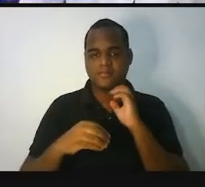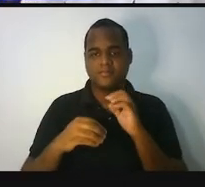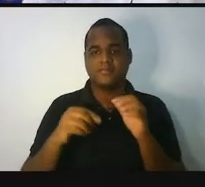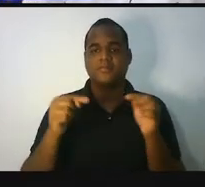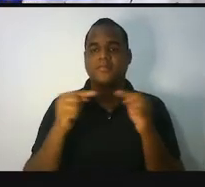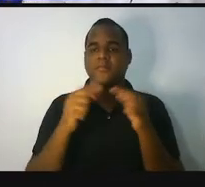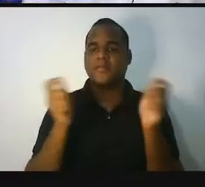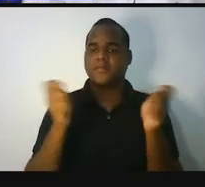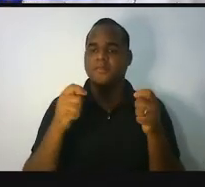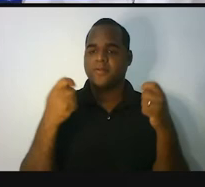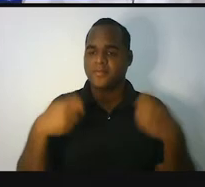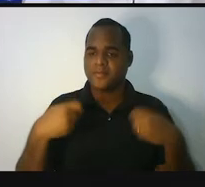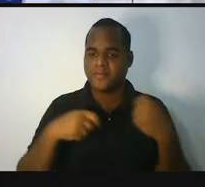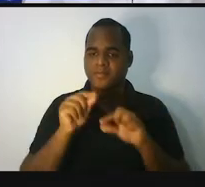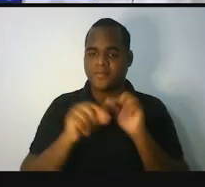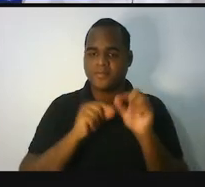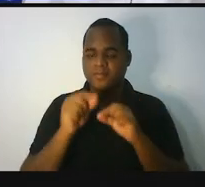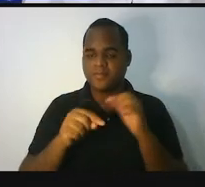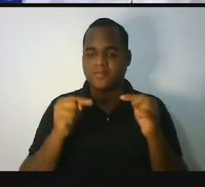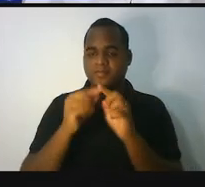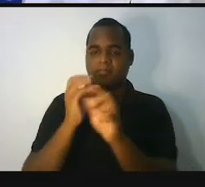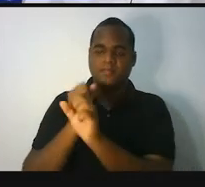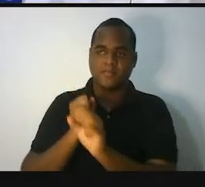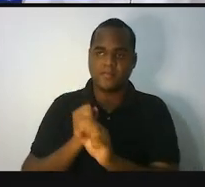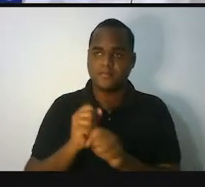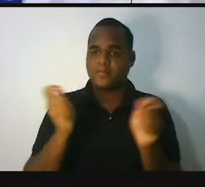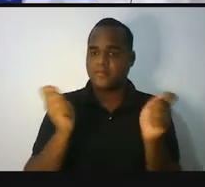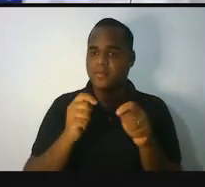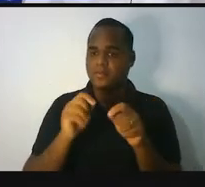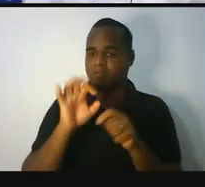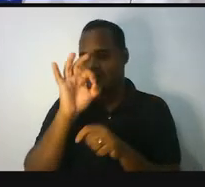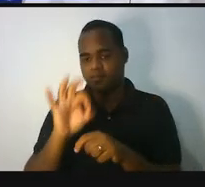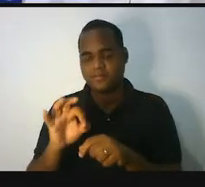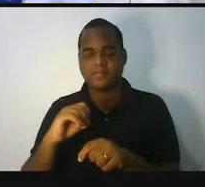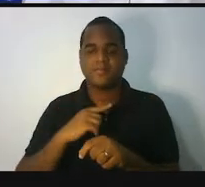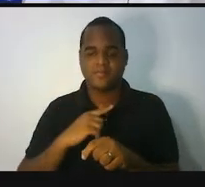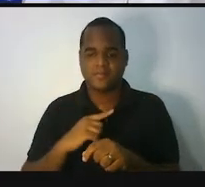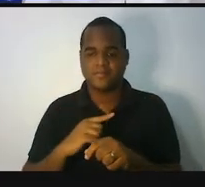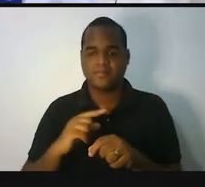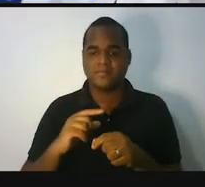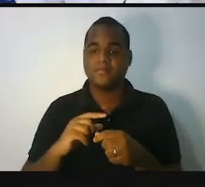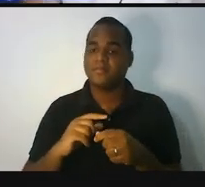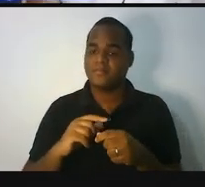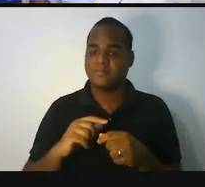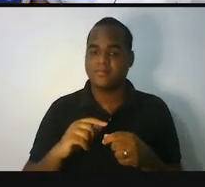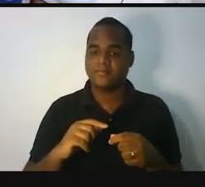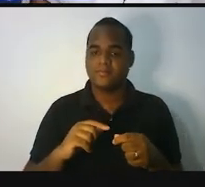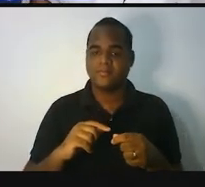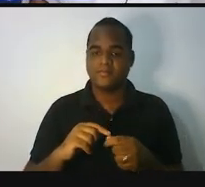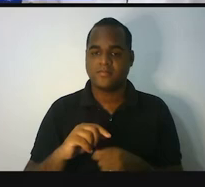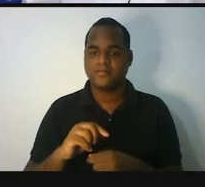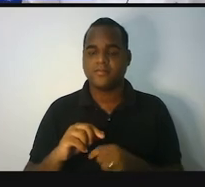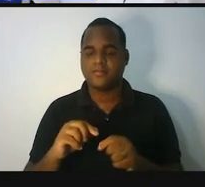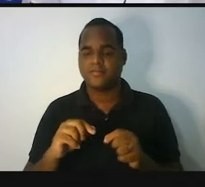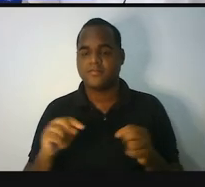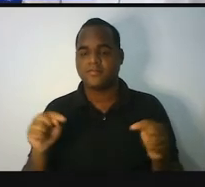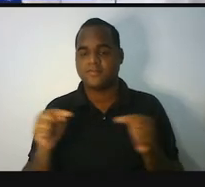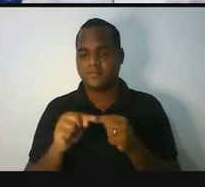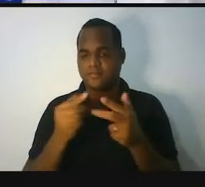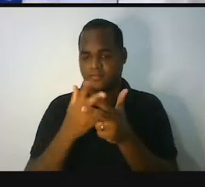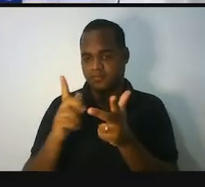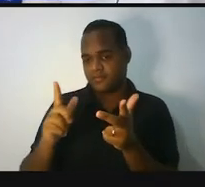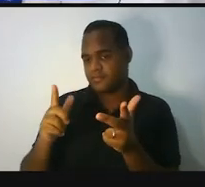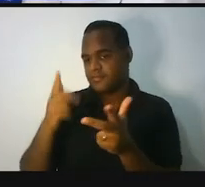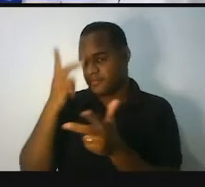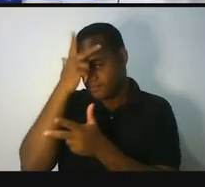fazer? Calcular, né, essa porcentagem sobre esses milhões para descobrir quantos milhões de